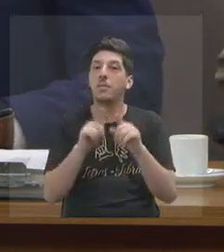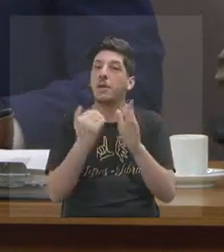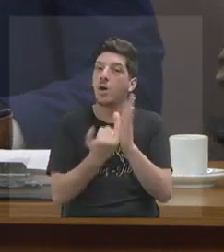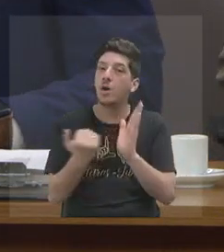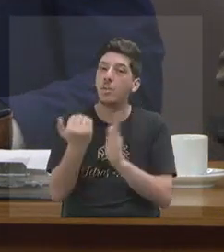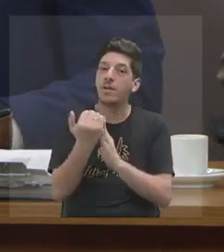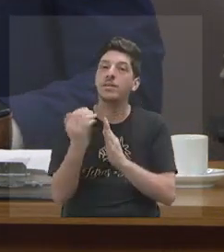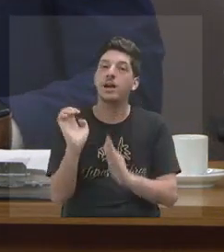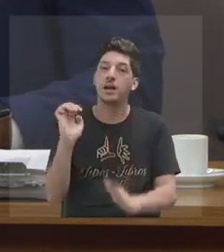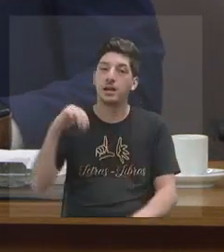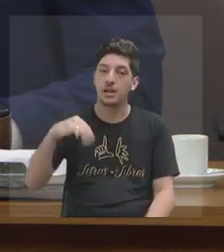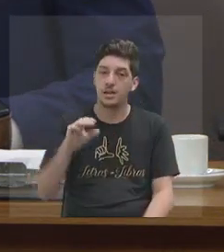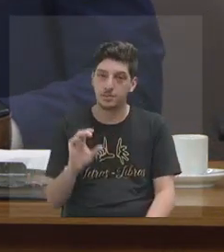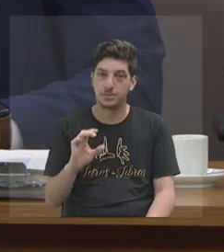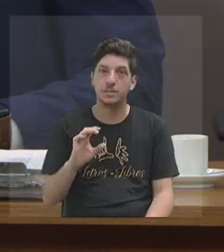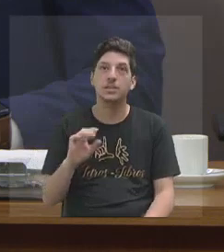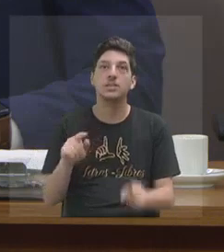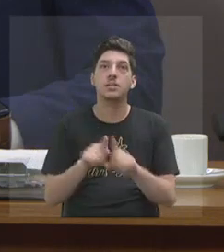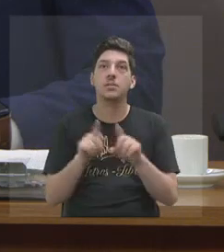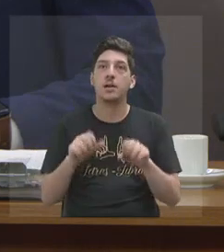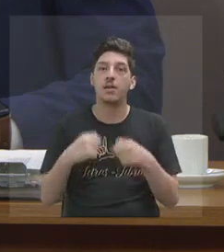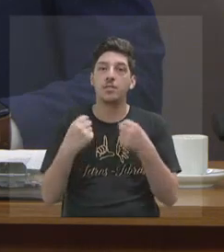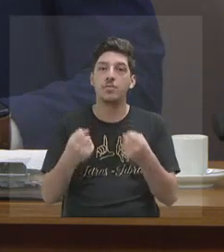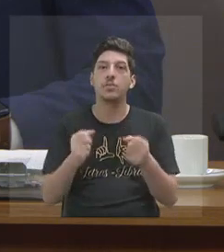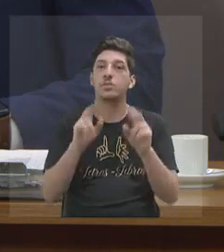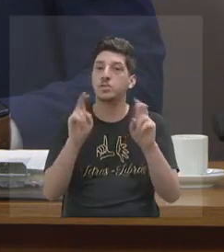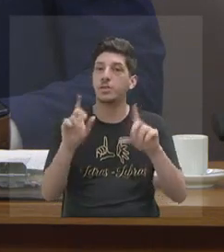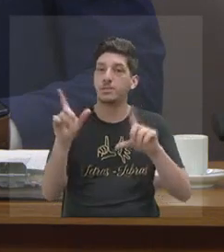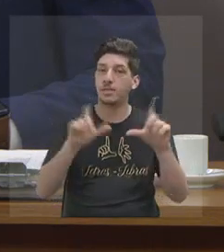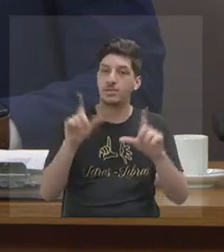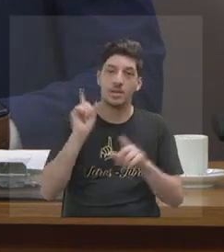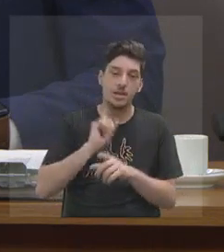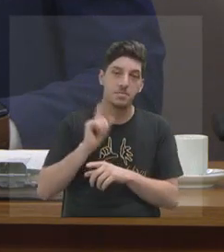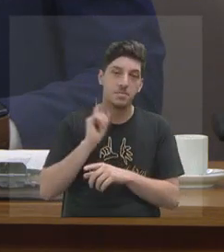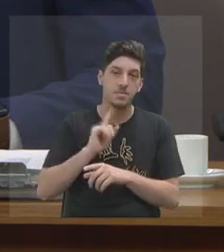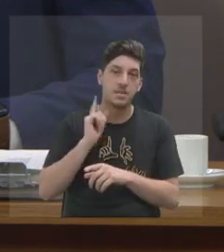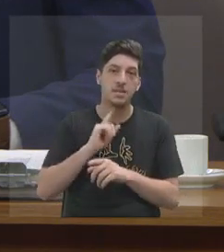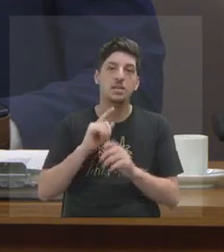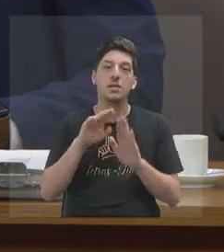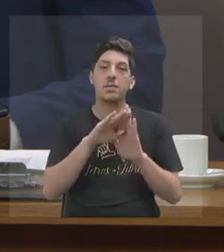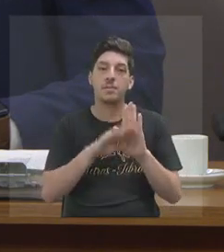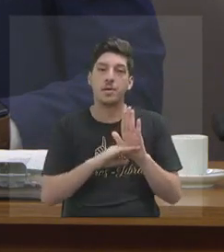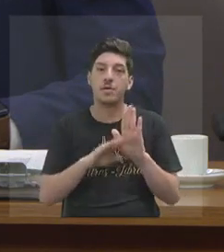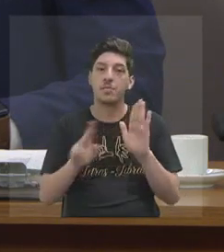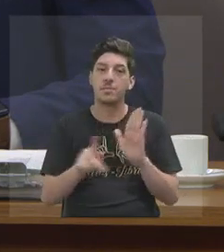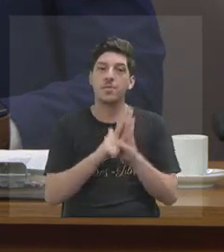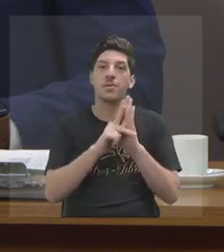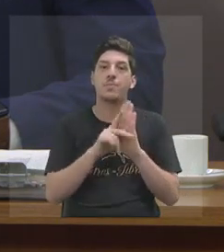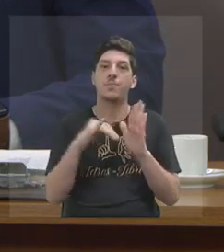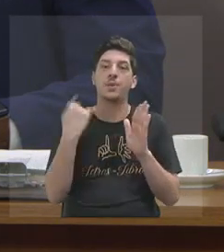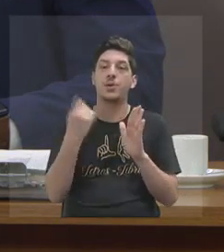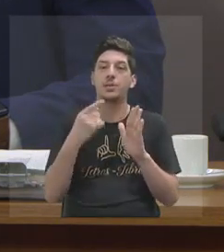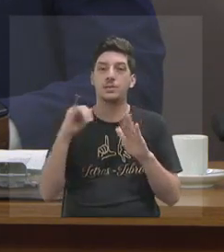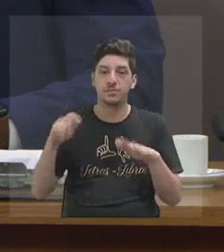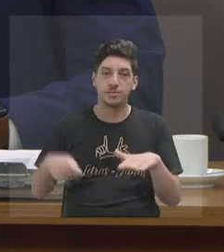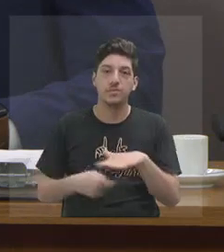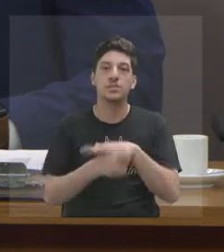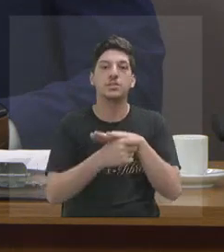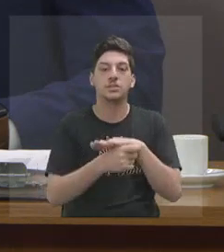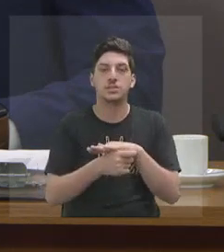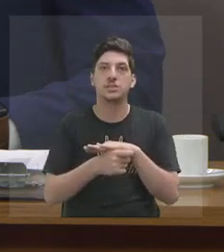um reforço, principalmente no que diz respeito à TV e à Rede Minas, um reforço na programação própria. Estamos investindo bastante nisso.